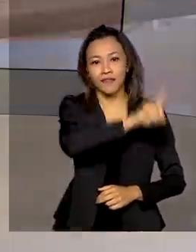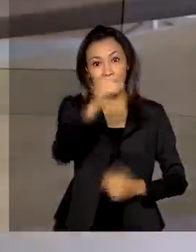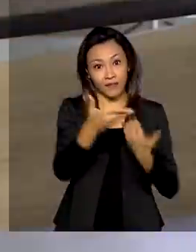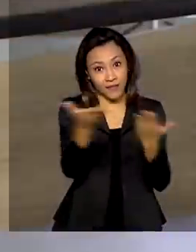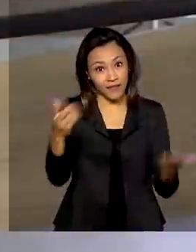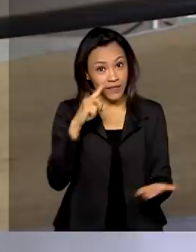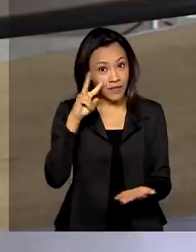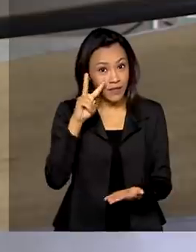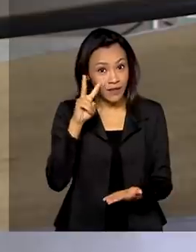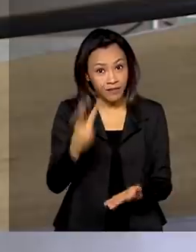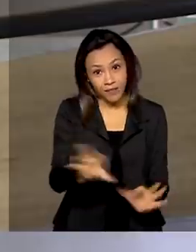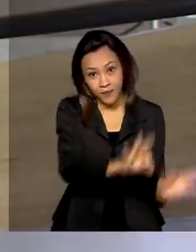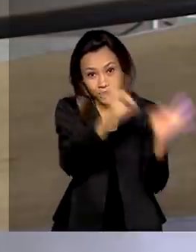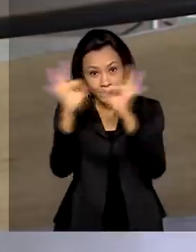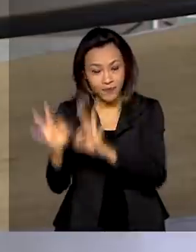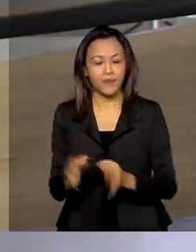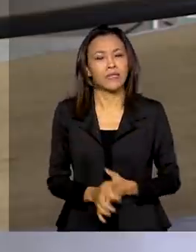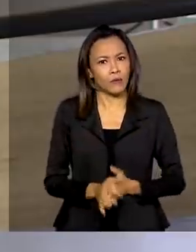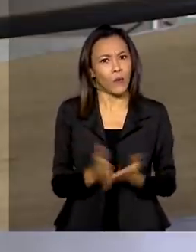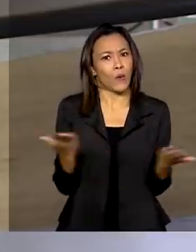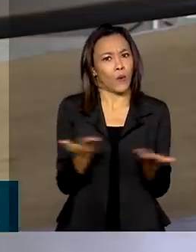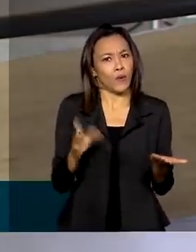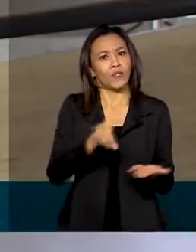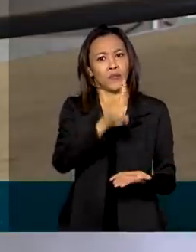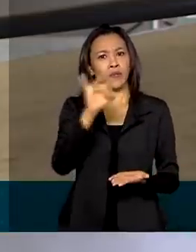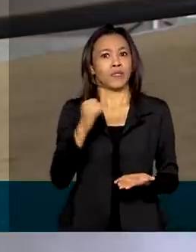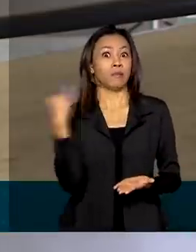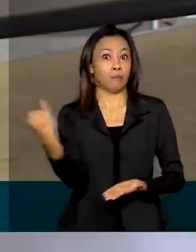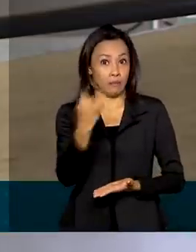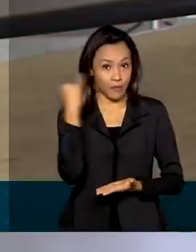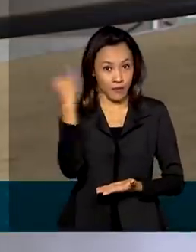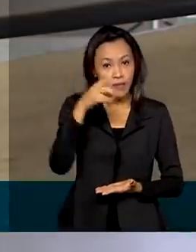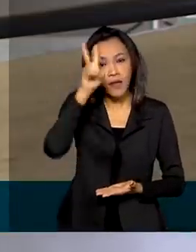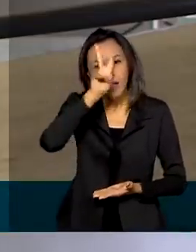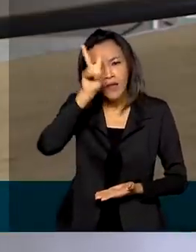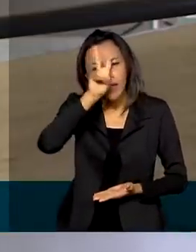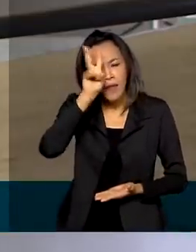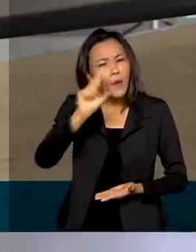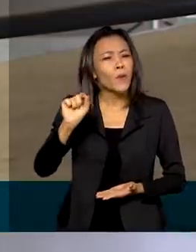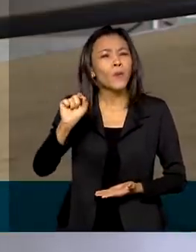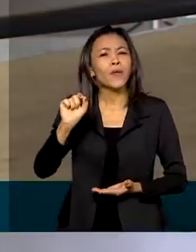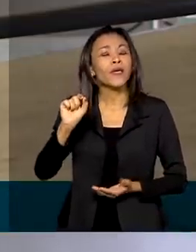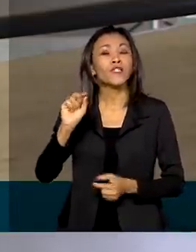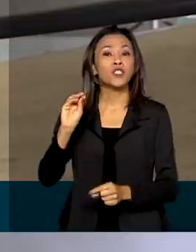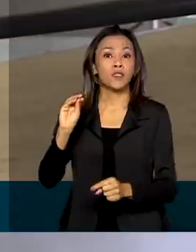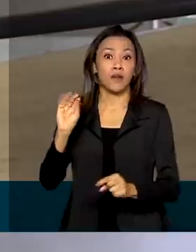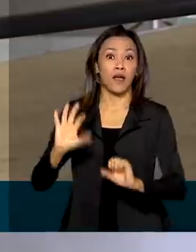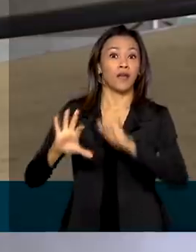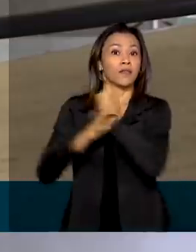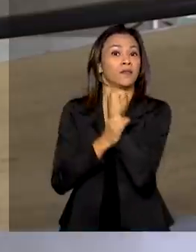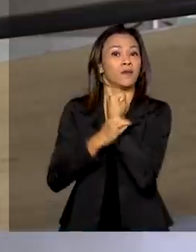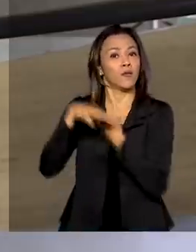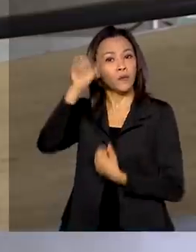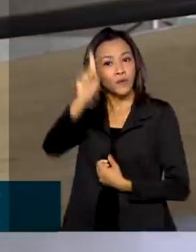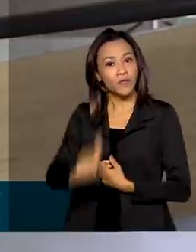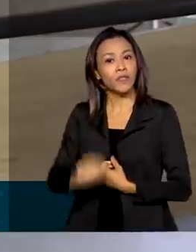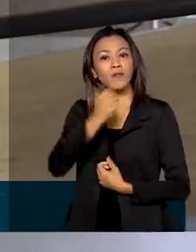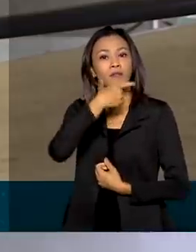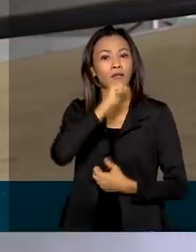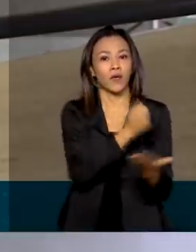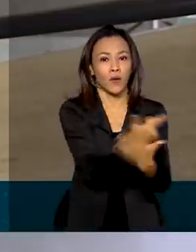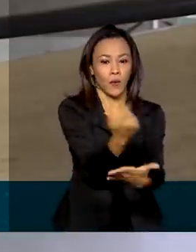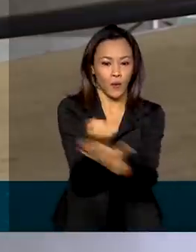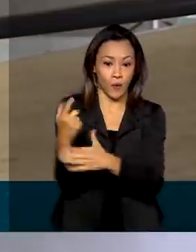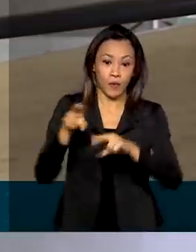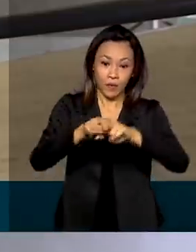acompanham. Isso mesmo, a data é importante para lembrar a necessidade de preservar os direitos do consumidor. E é justamente por isso que o